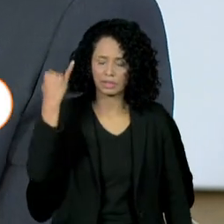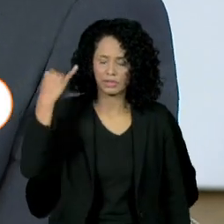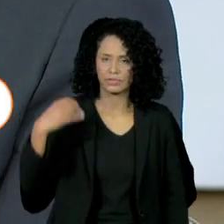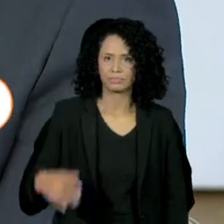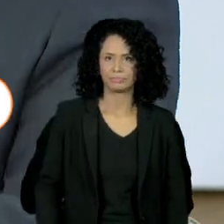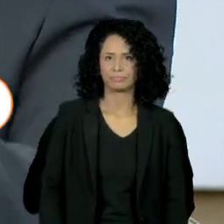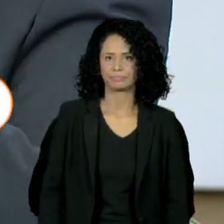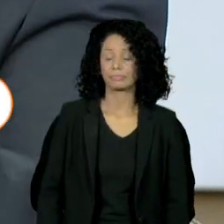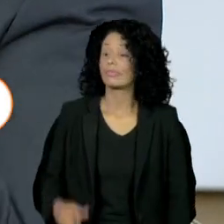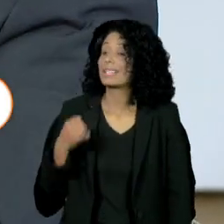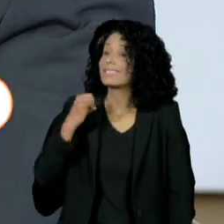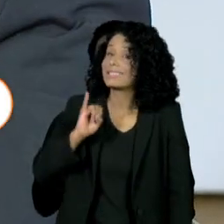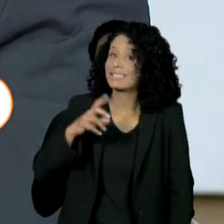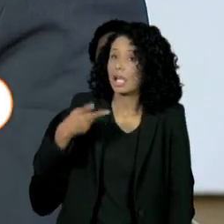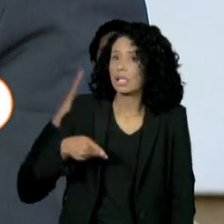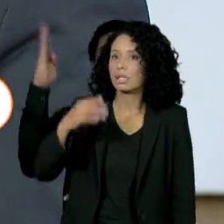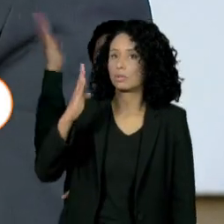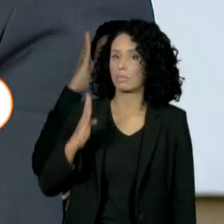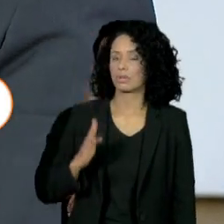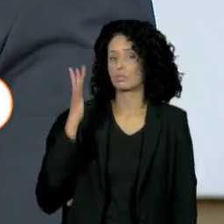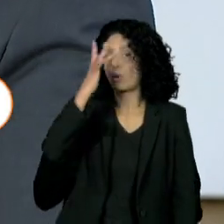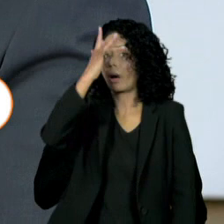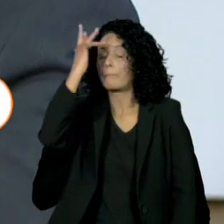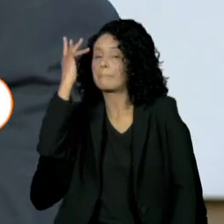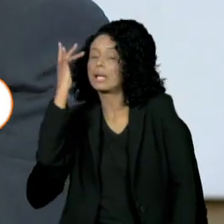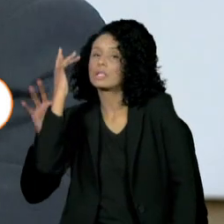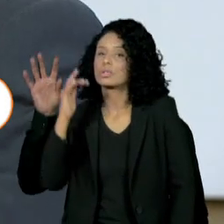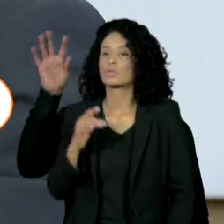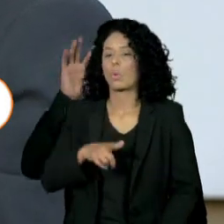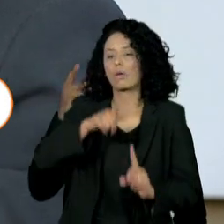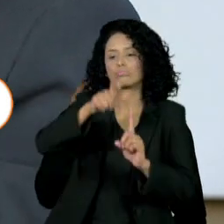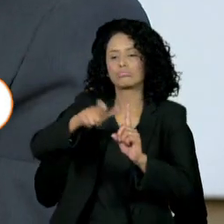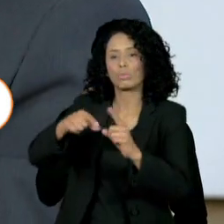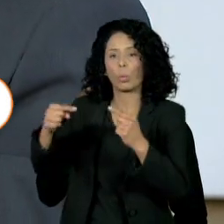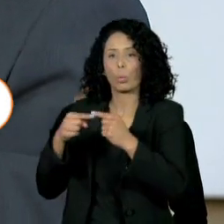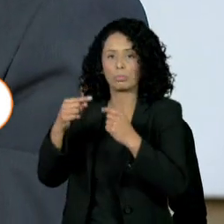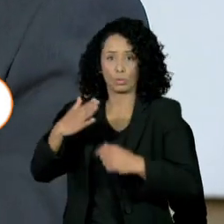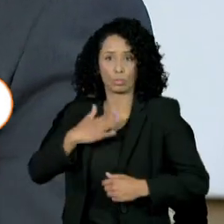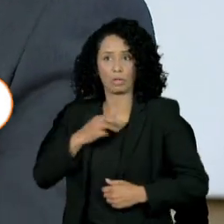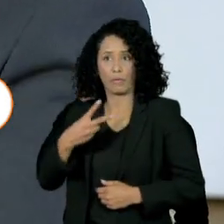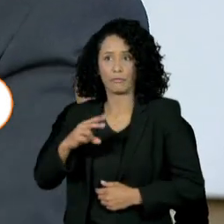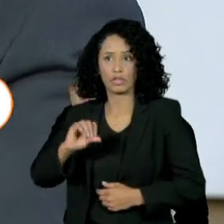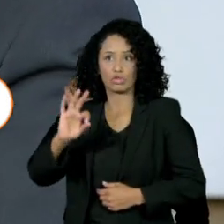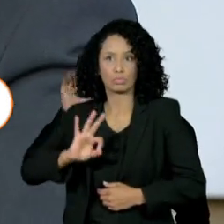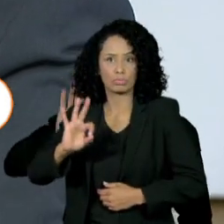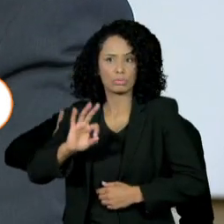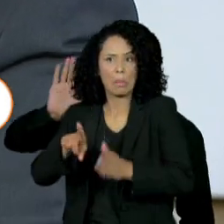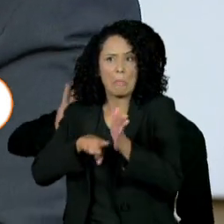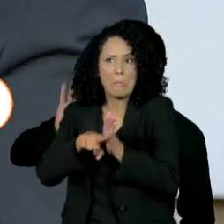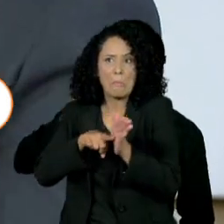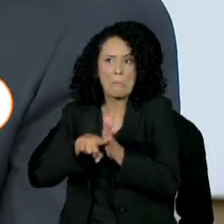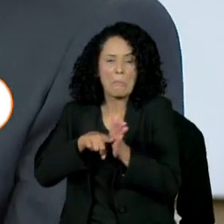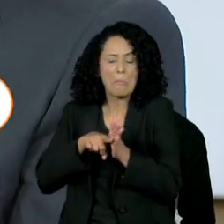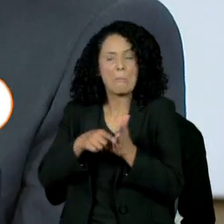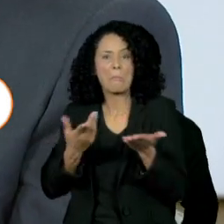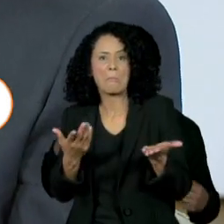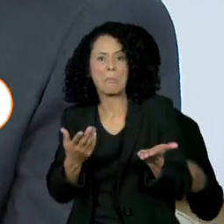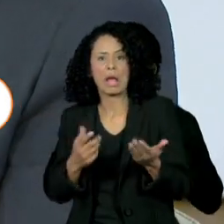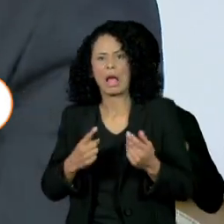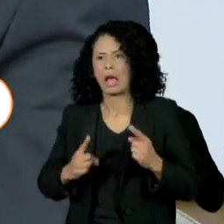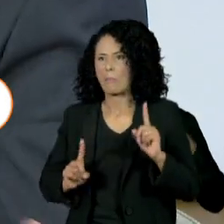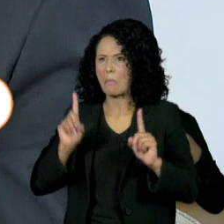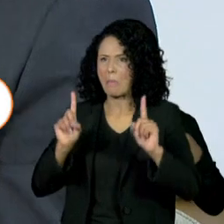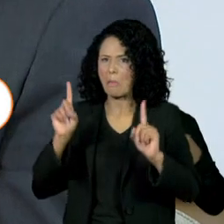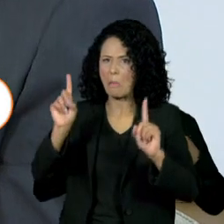alguém que fosse o meu perfil, que tivesse 20% das pesquisas, ele seria ou não seria muito competitivo?